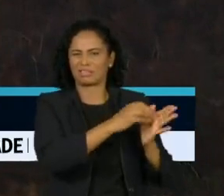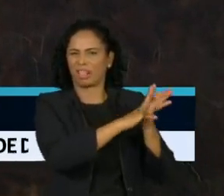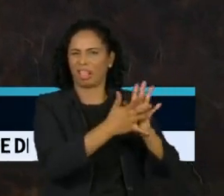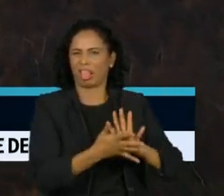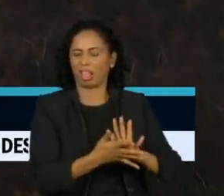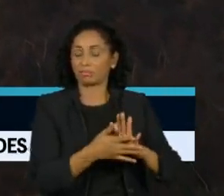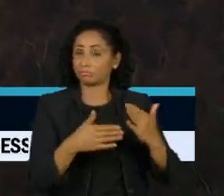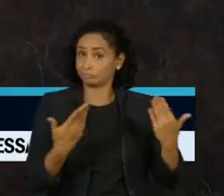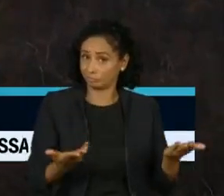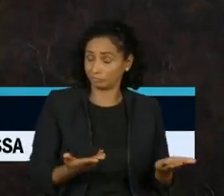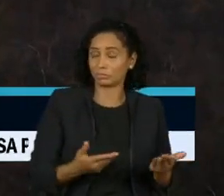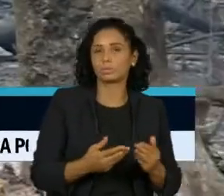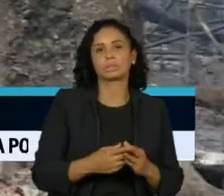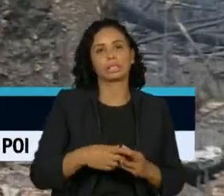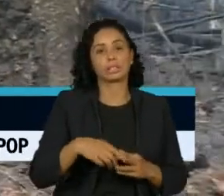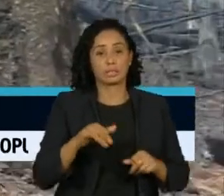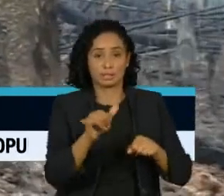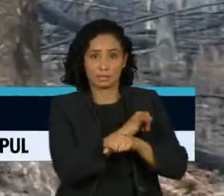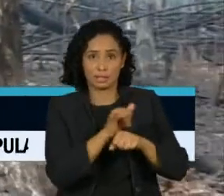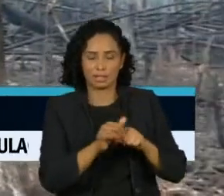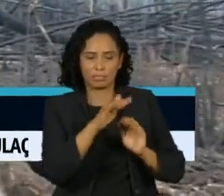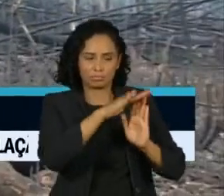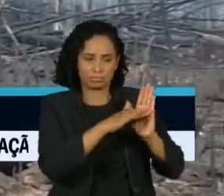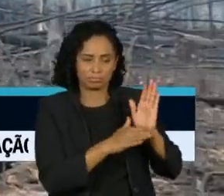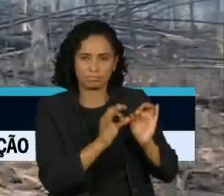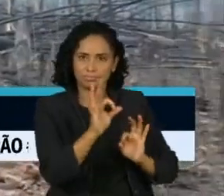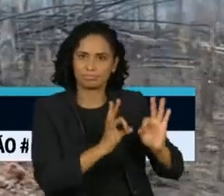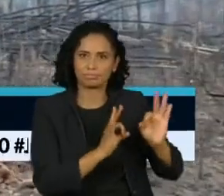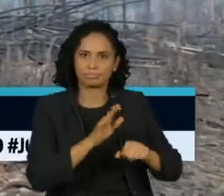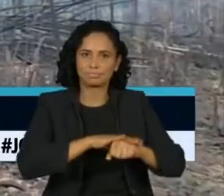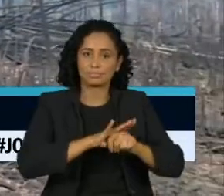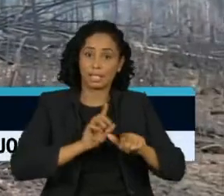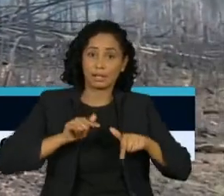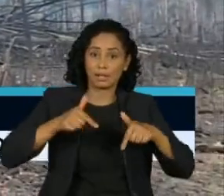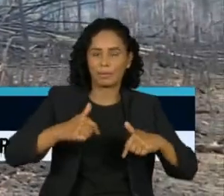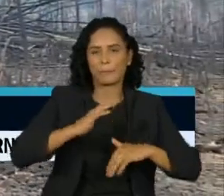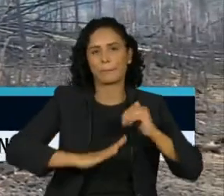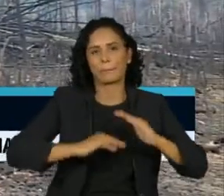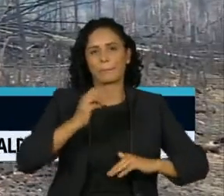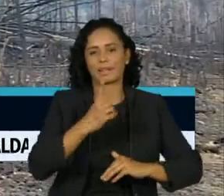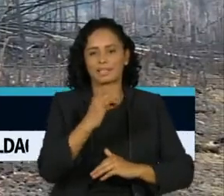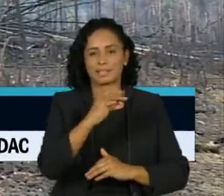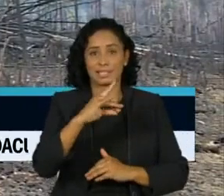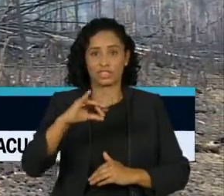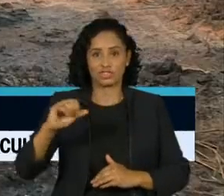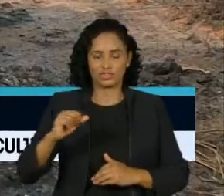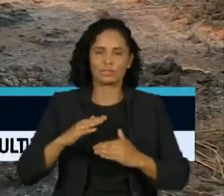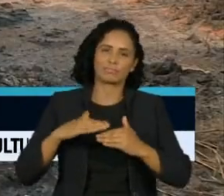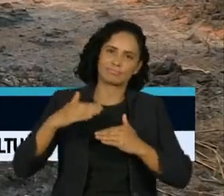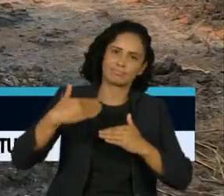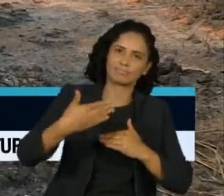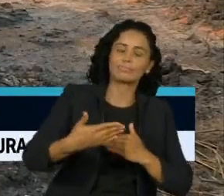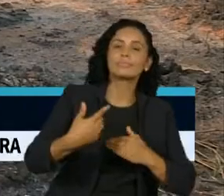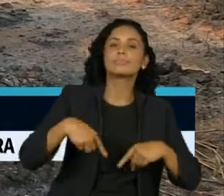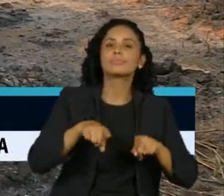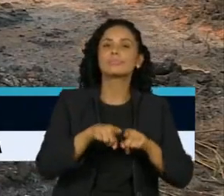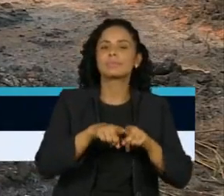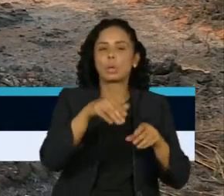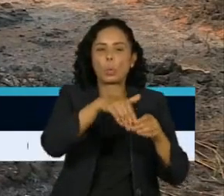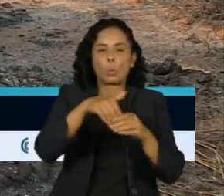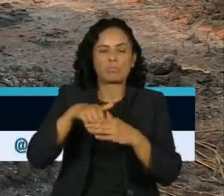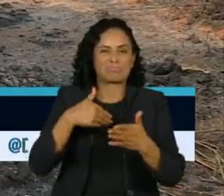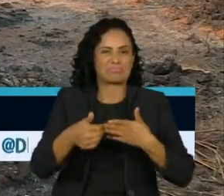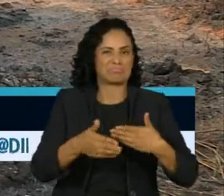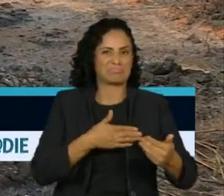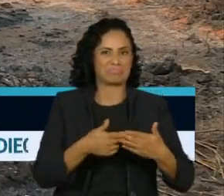ambiental que seja transformada em ações práticas nos primeiros 100 dias do próximo governo eleito, seja ele qual for.